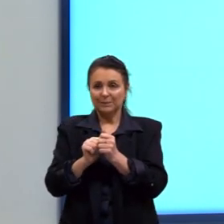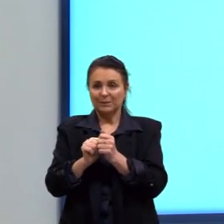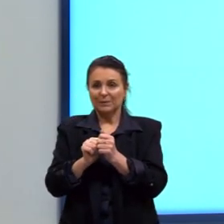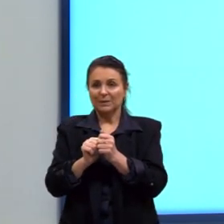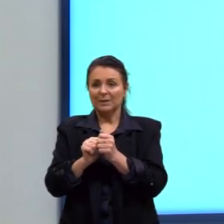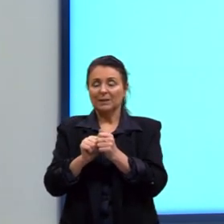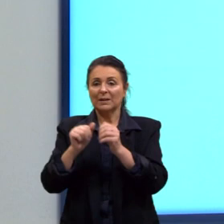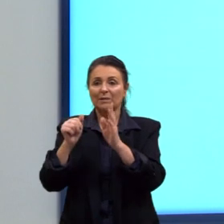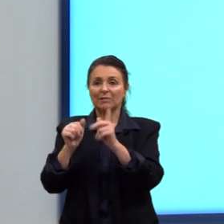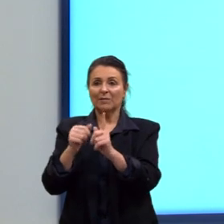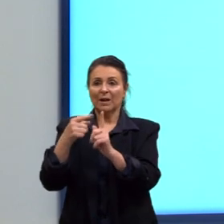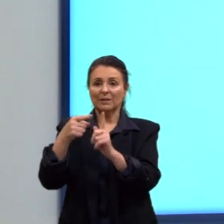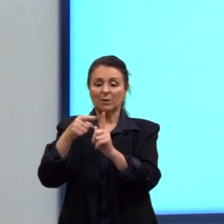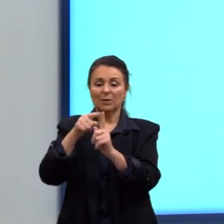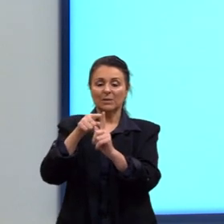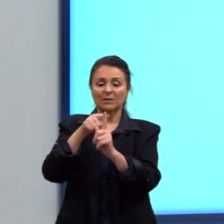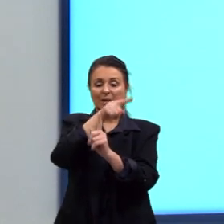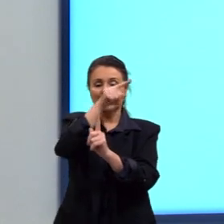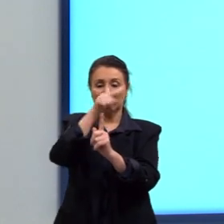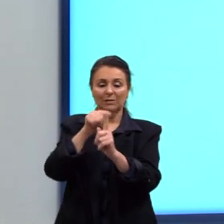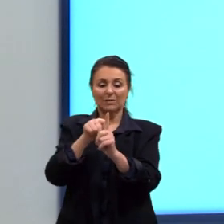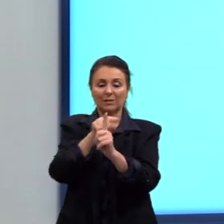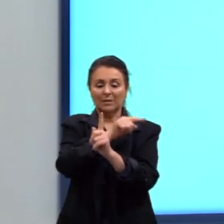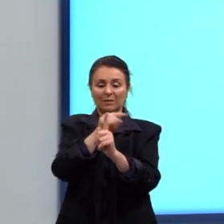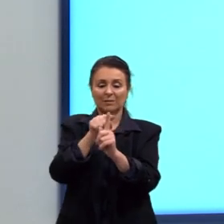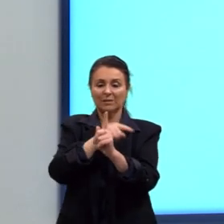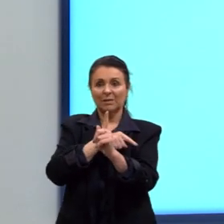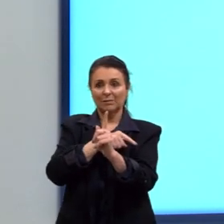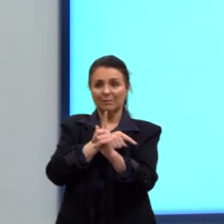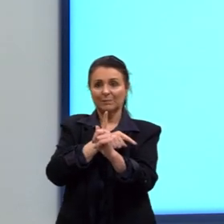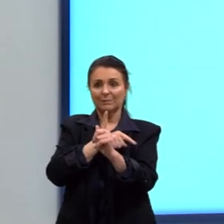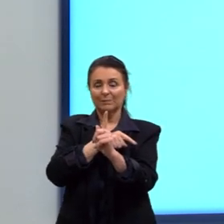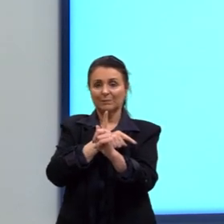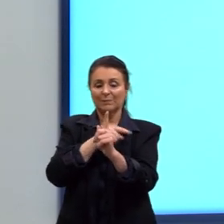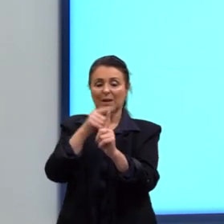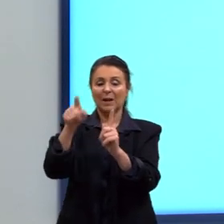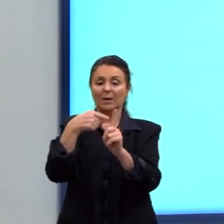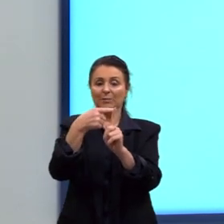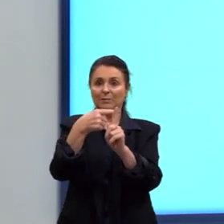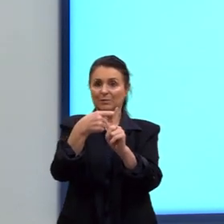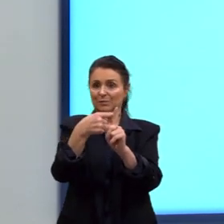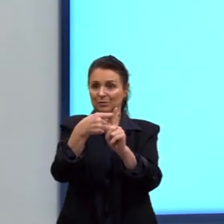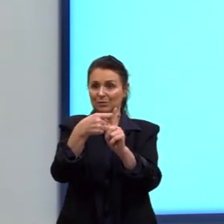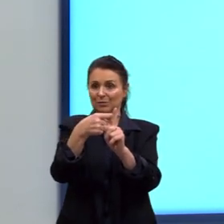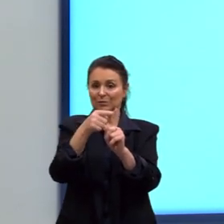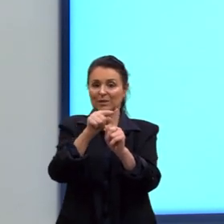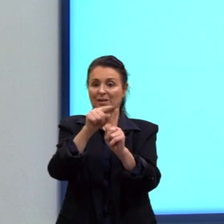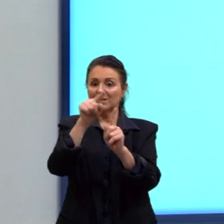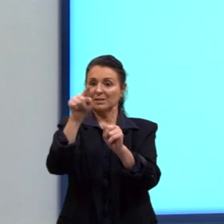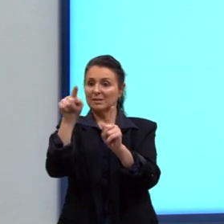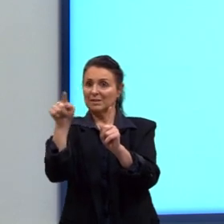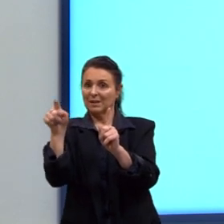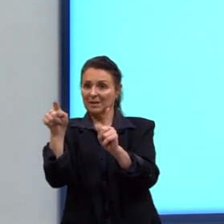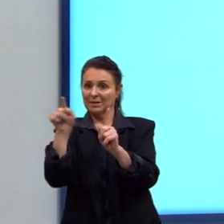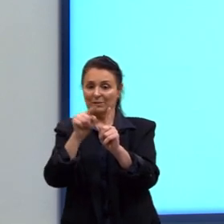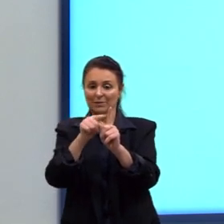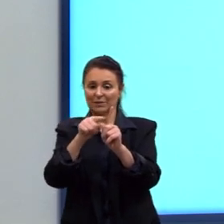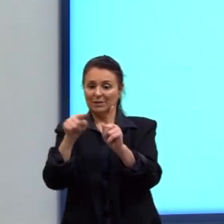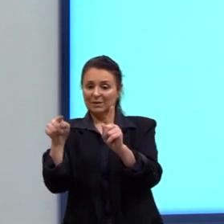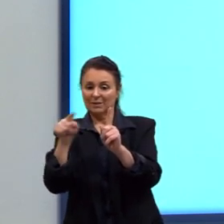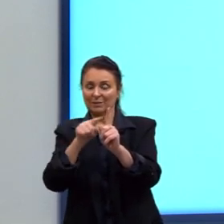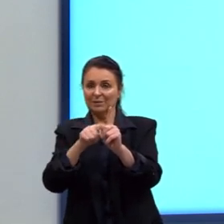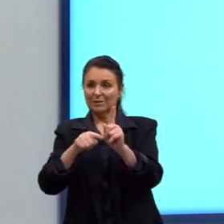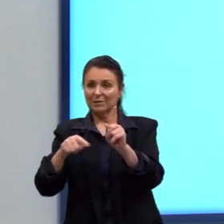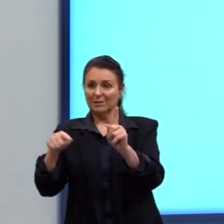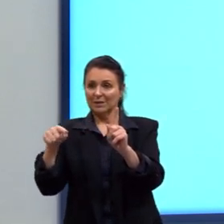faz saindo, saindo e saindo. Em relação à carga positiva, está saindo, saindo e saindo aqui,